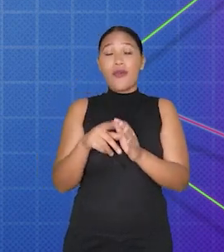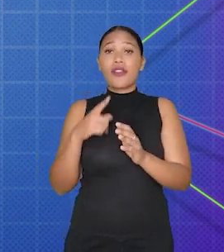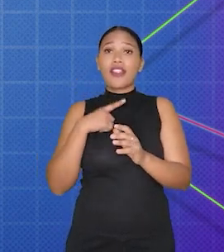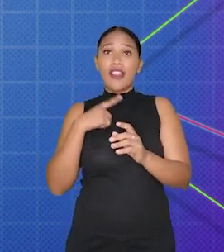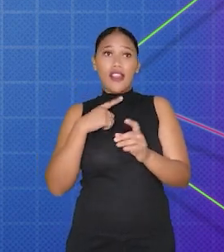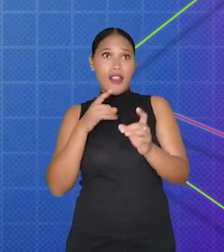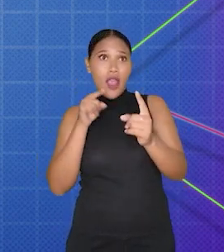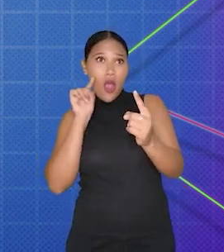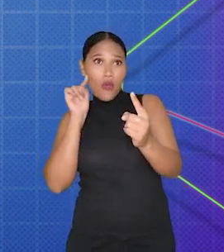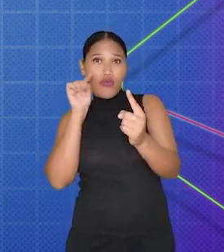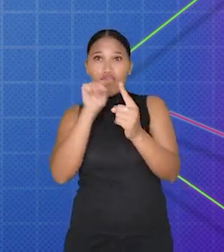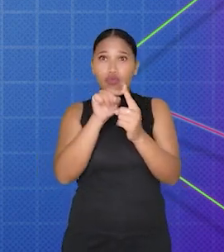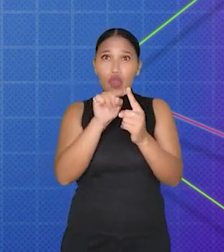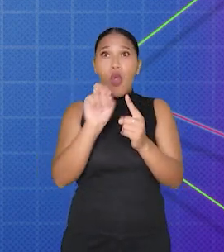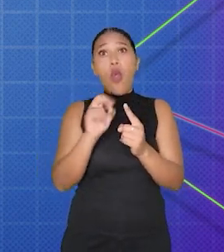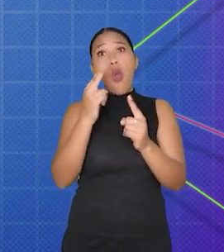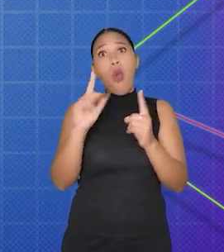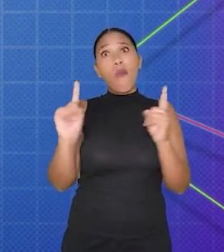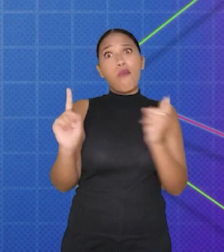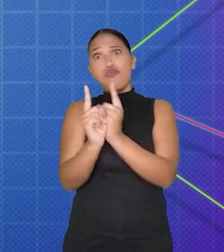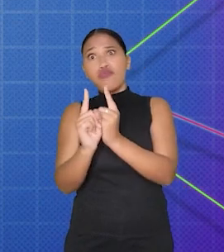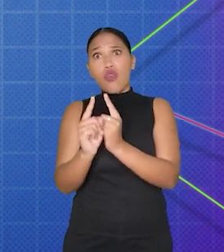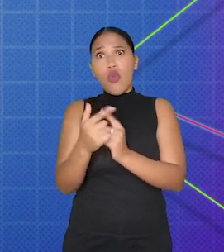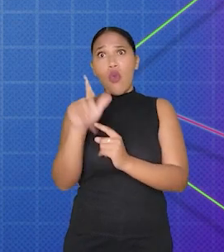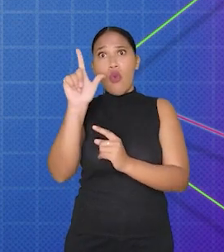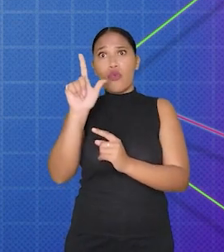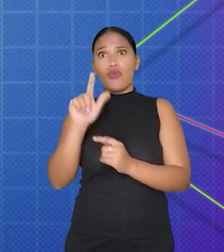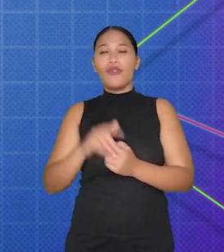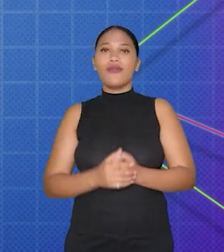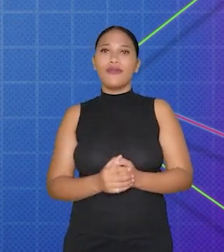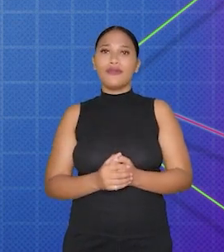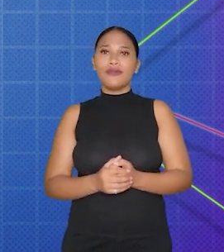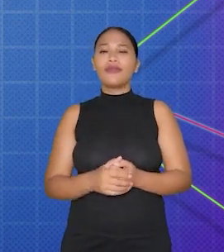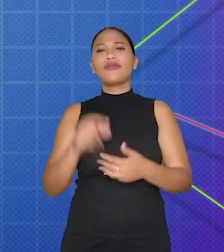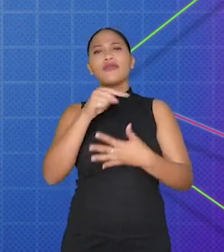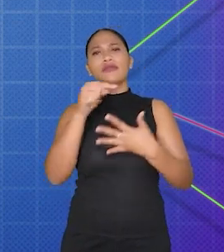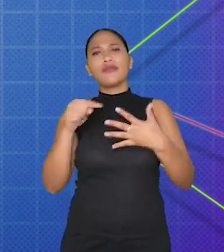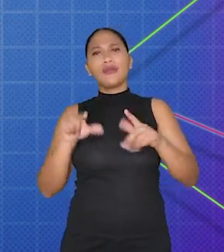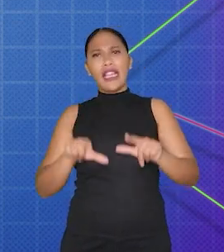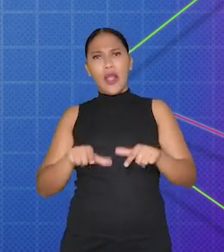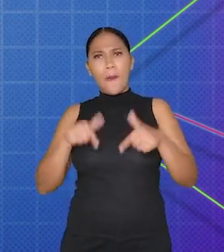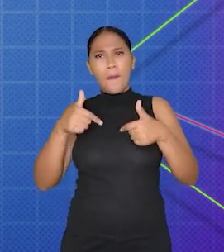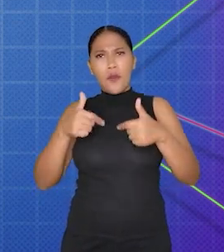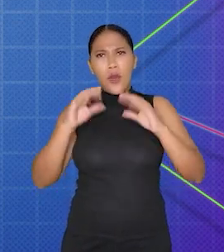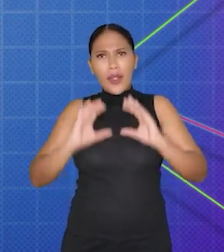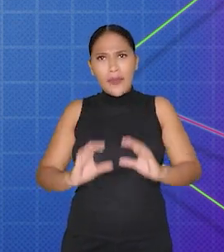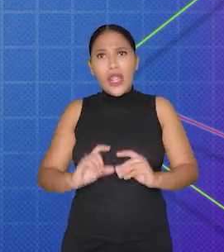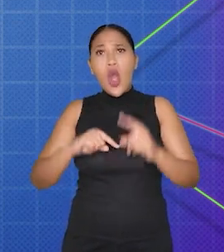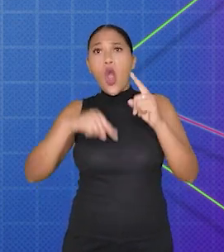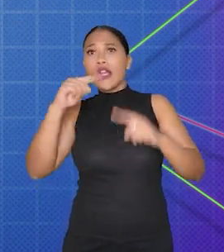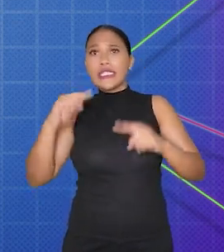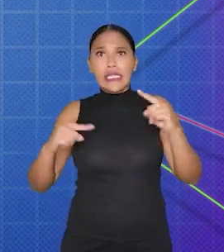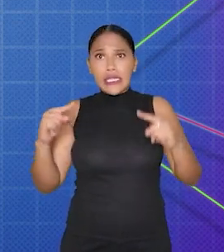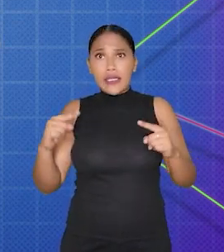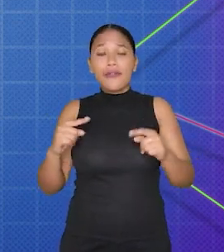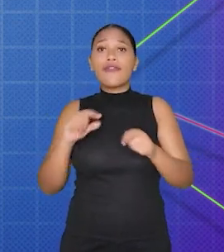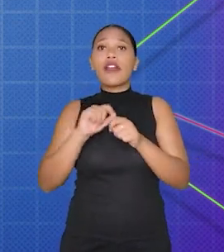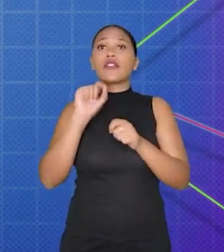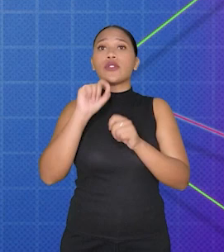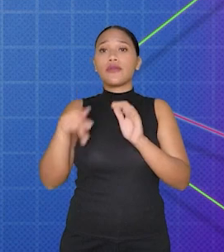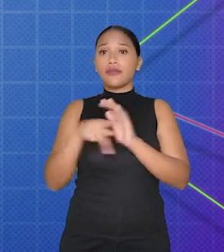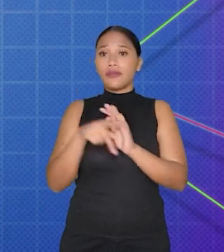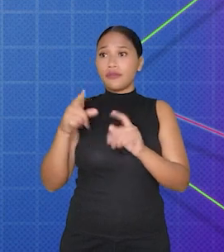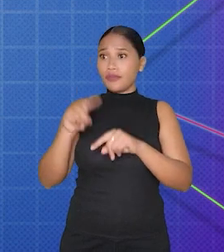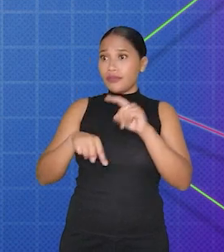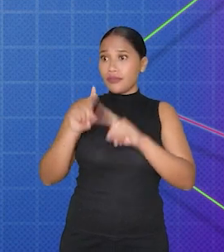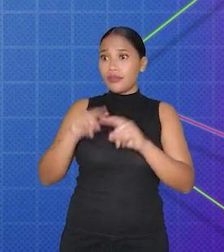flash quando um objeto é atingido ou colide com outro. Outros comportamentos incluem o comportamento de oscilação, que faz